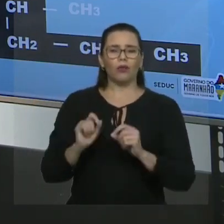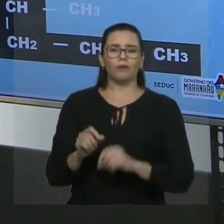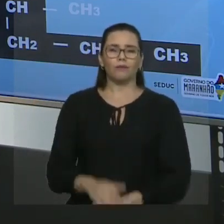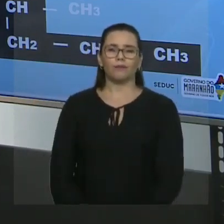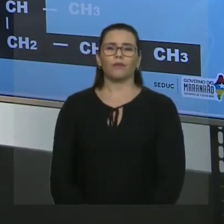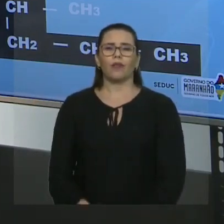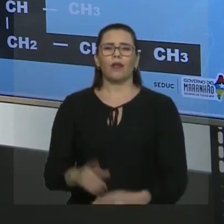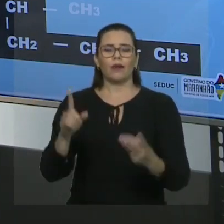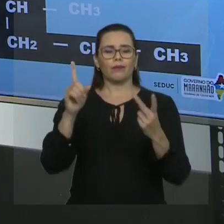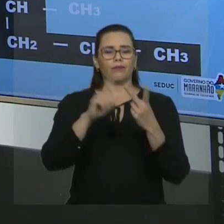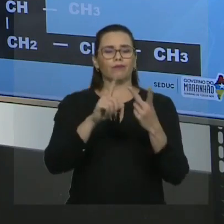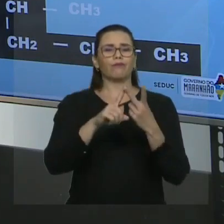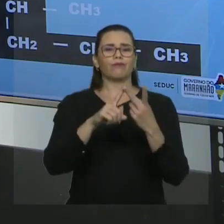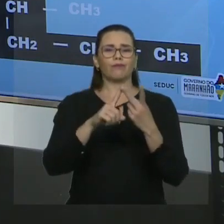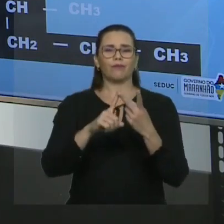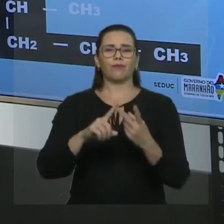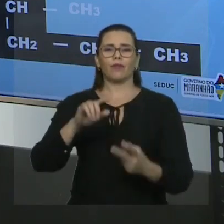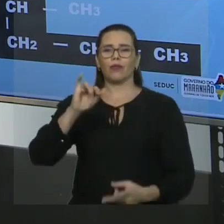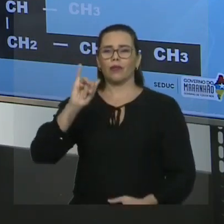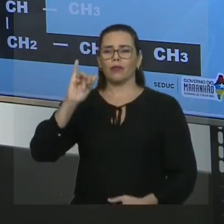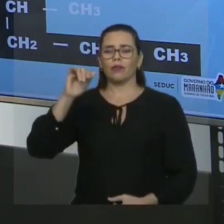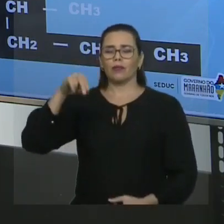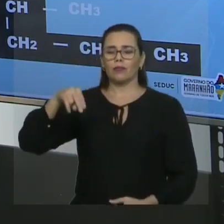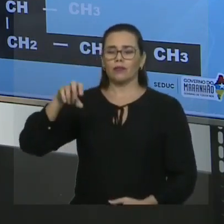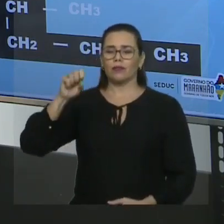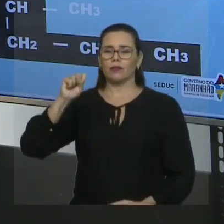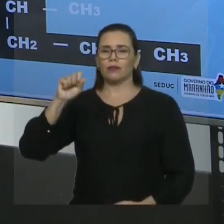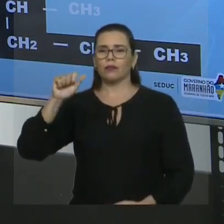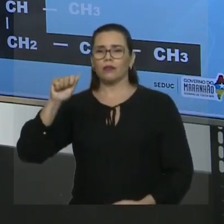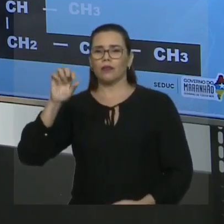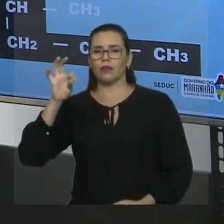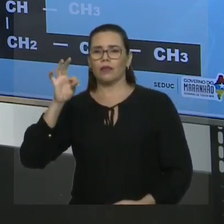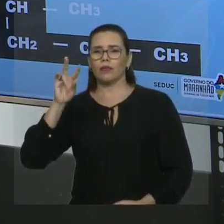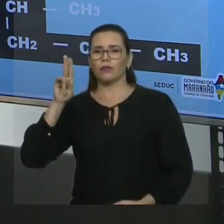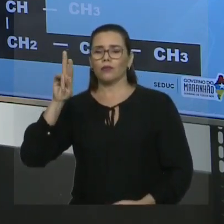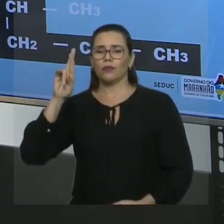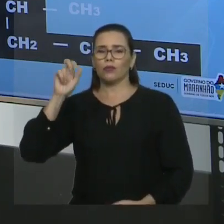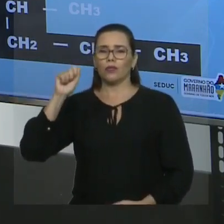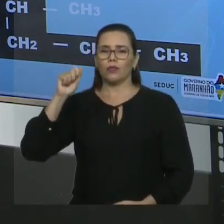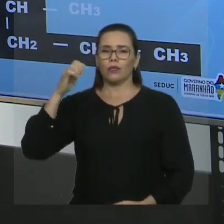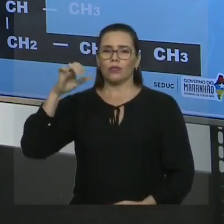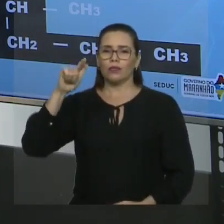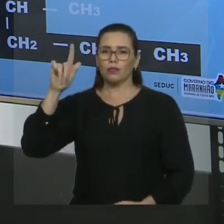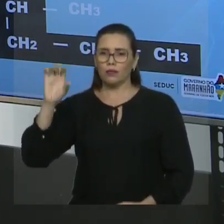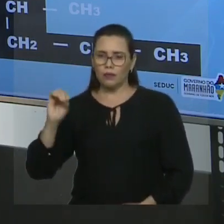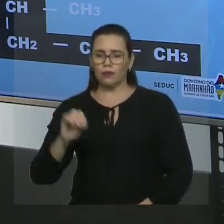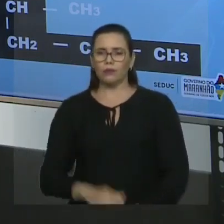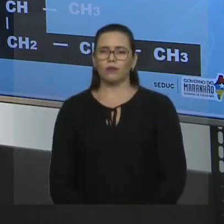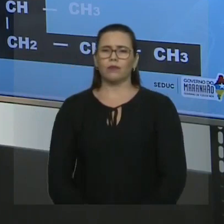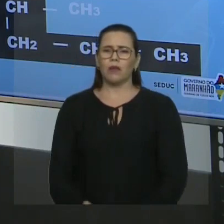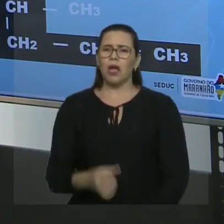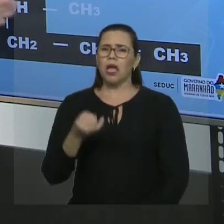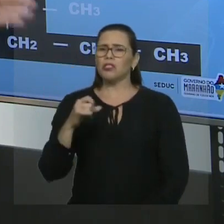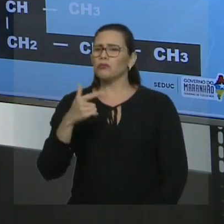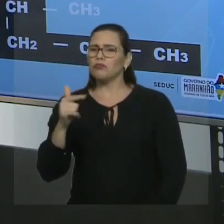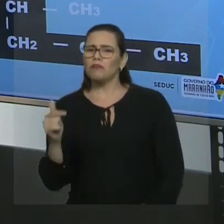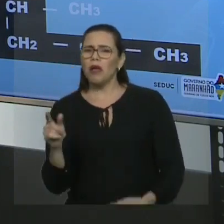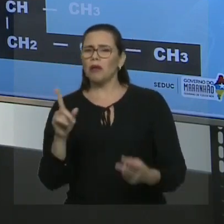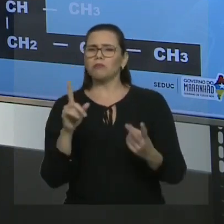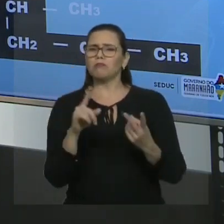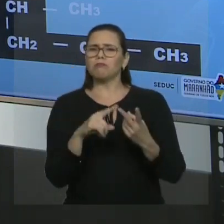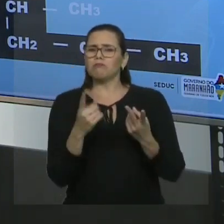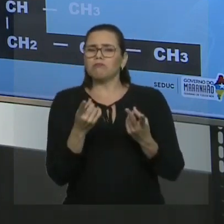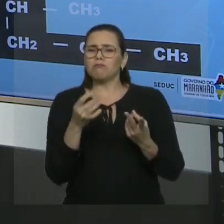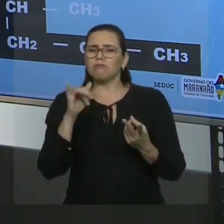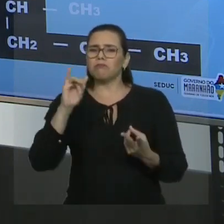tiver, da extremidade da insaturação. E se não tiver insaturação? Da extremidade mais próxima dos radicais. Então, achamos a cadeia principal,